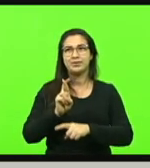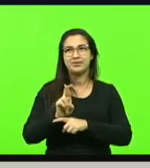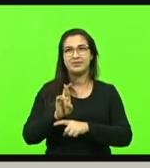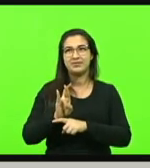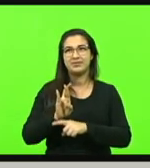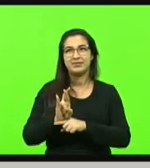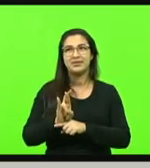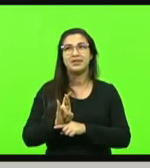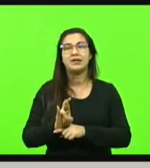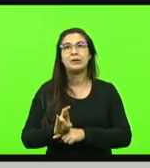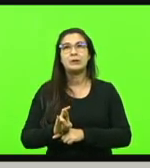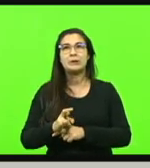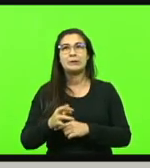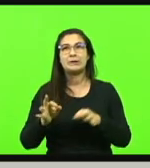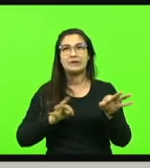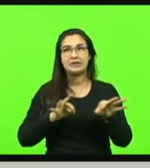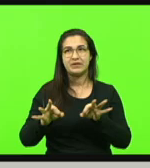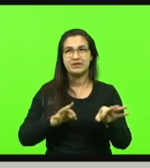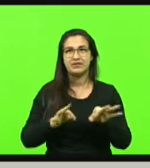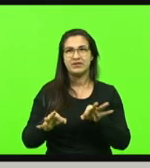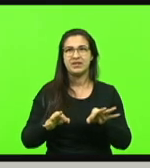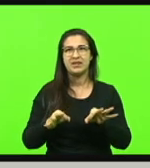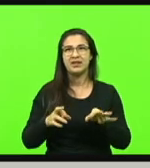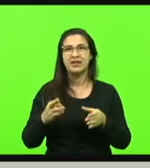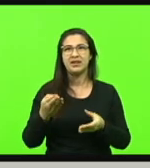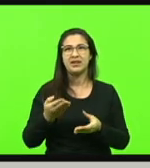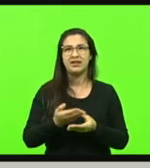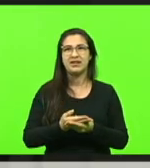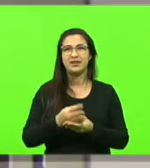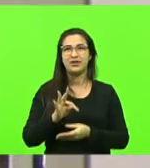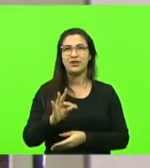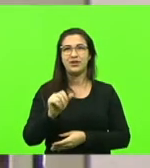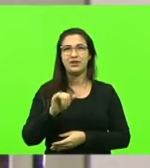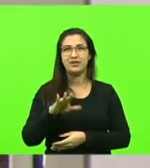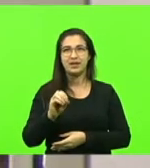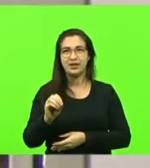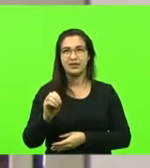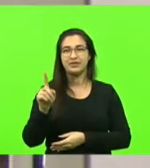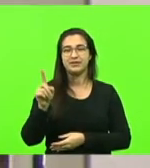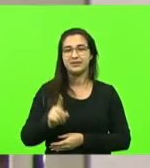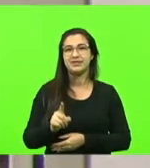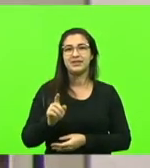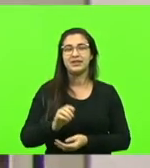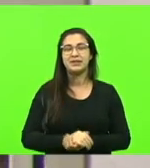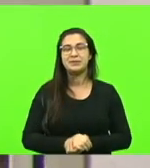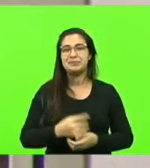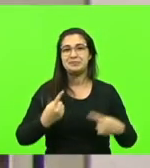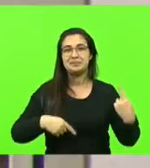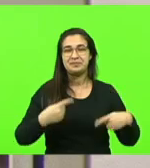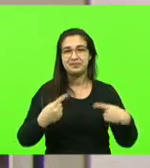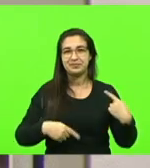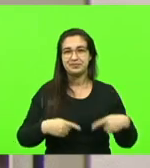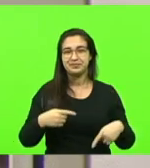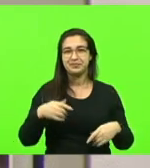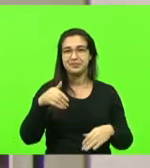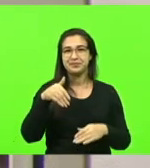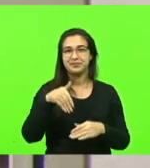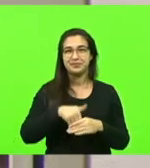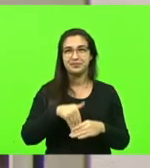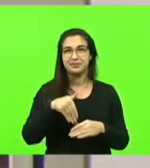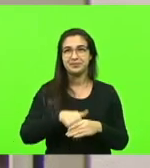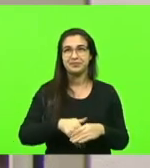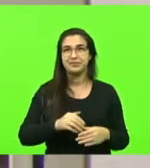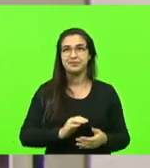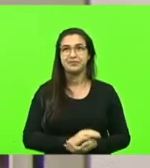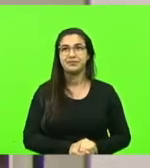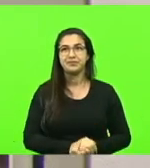Catarina, na elaboração de relatório técnico referente às demandas ambientais no município de Taió. Em discussão. Não havendo quem queira discutir,